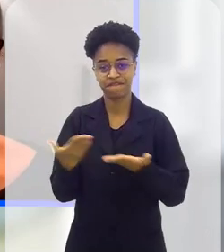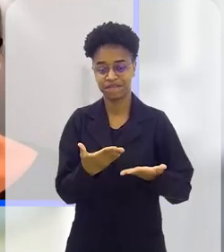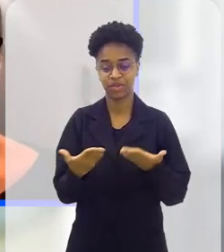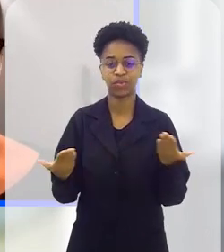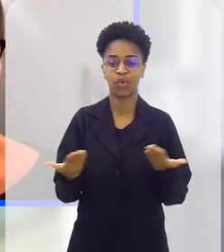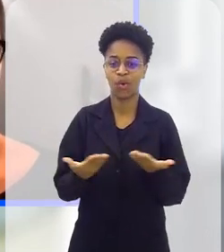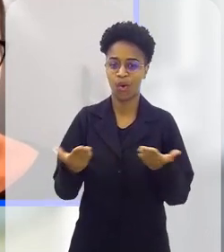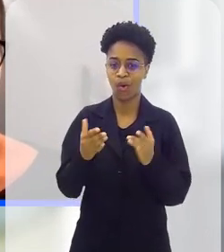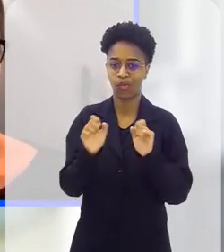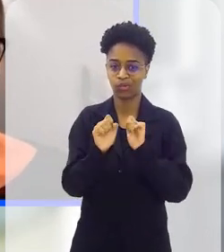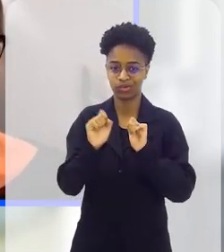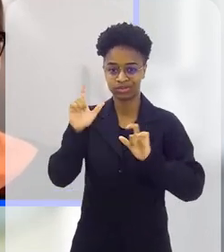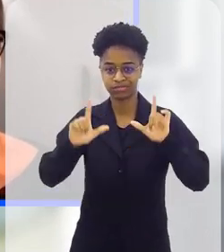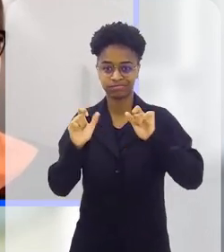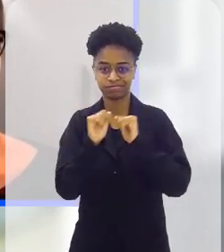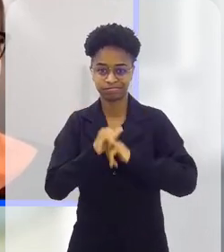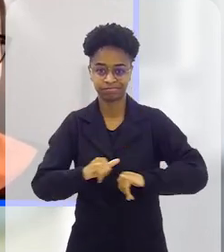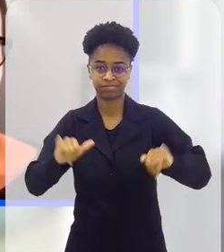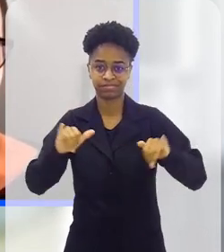bem-vindos ao programa de hoje.